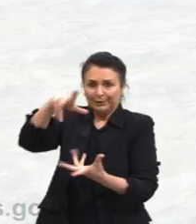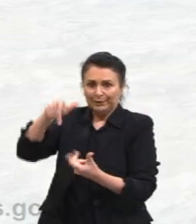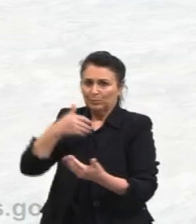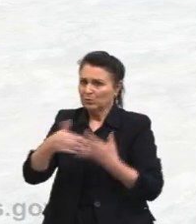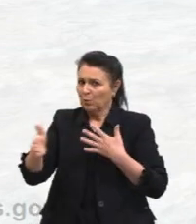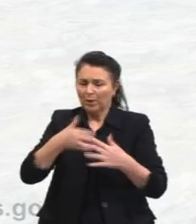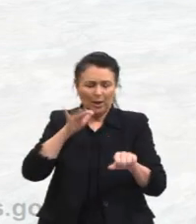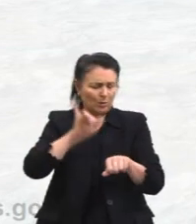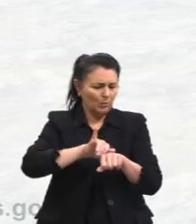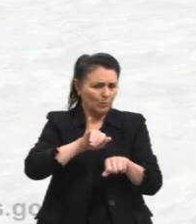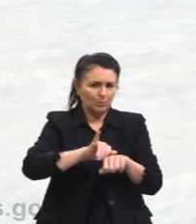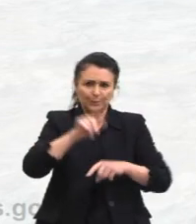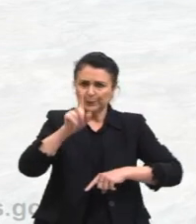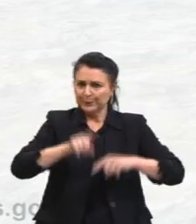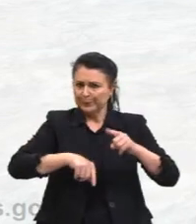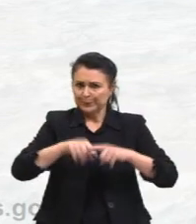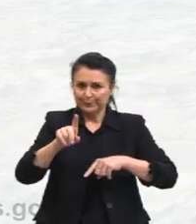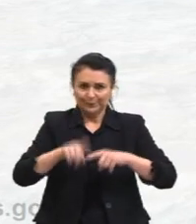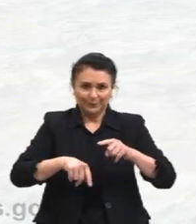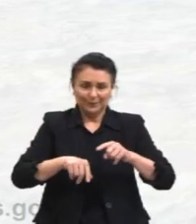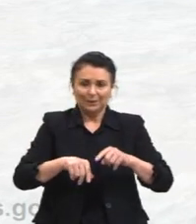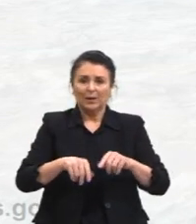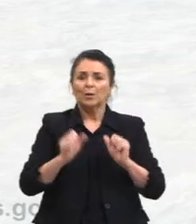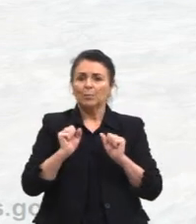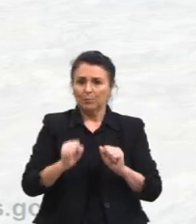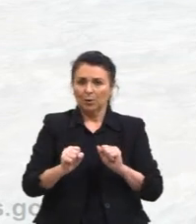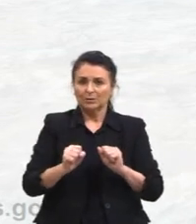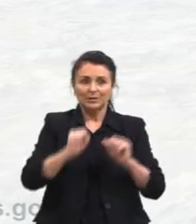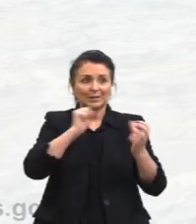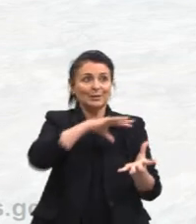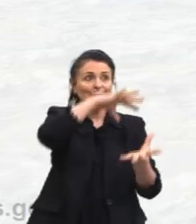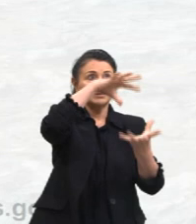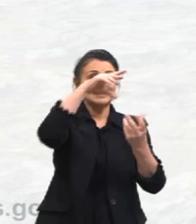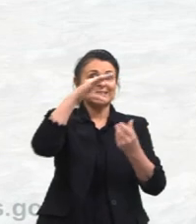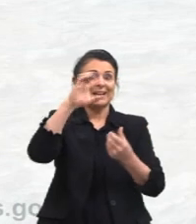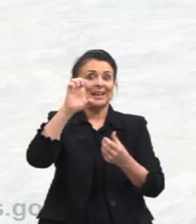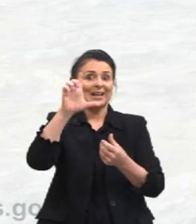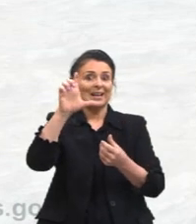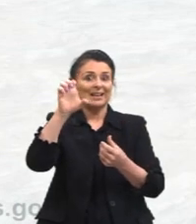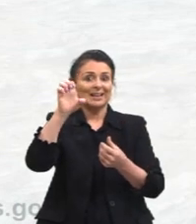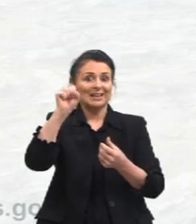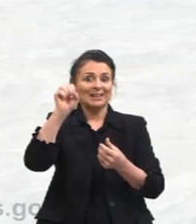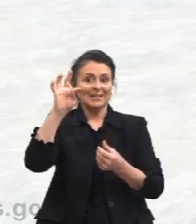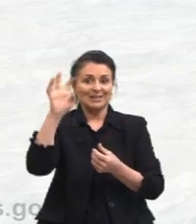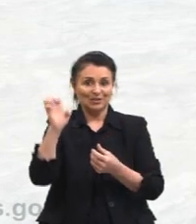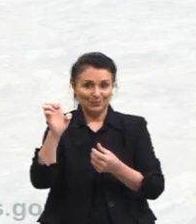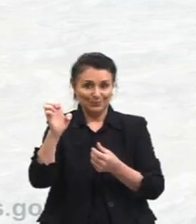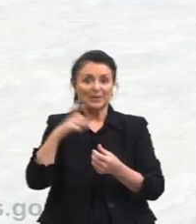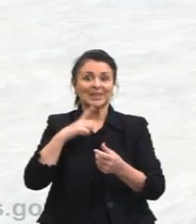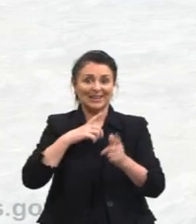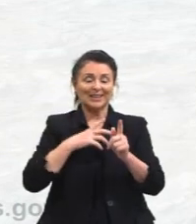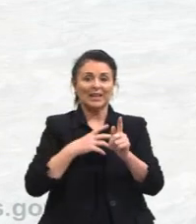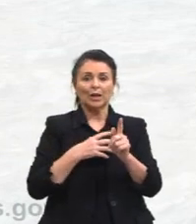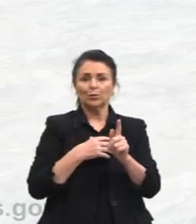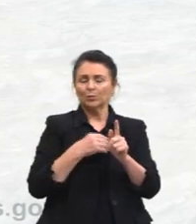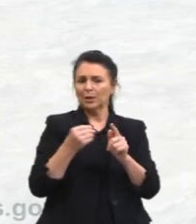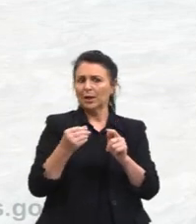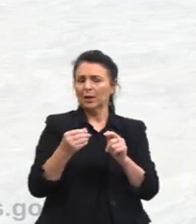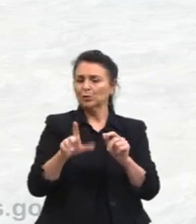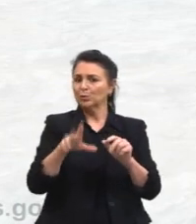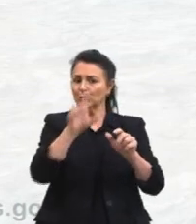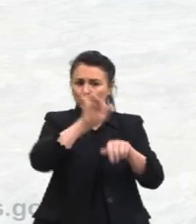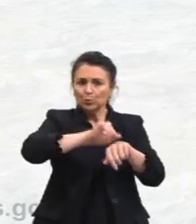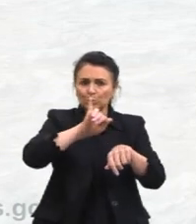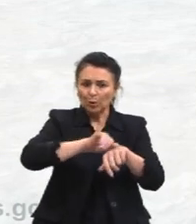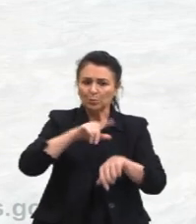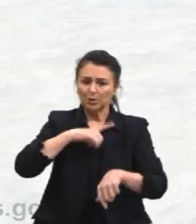corpo, tá, gente? Qualquer objeto celeste, né? Exerce sobre os corpos presentes nele. Então, aqui a